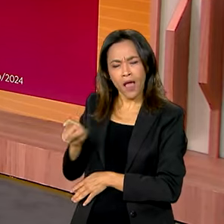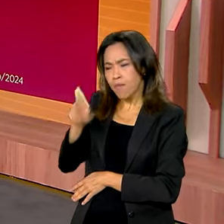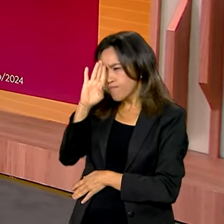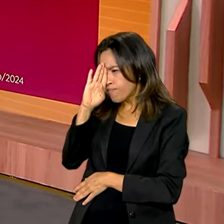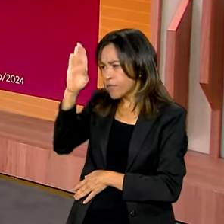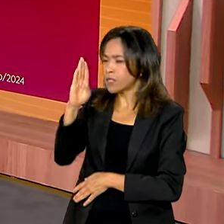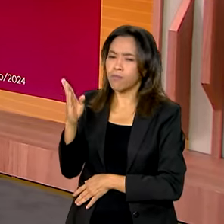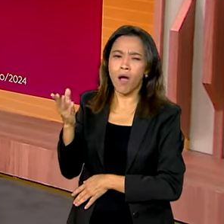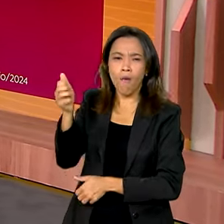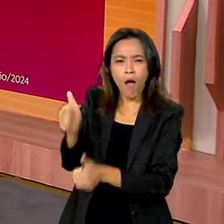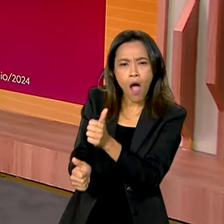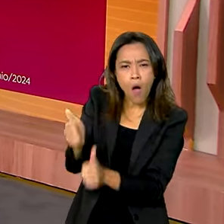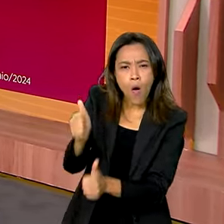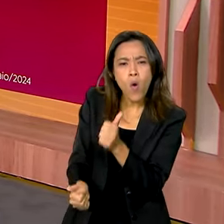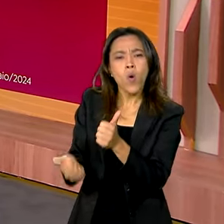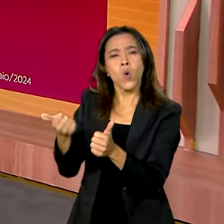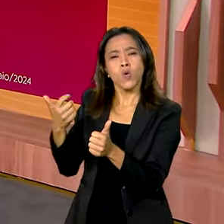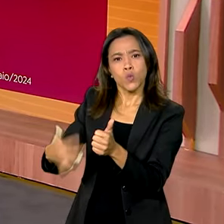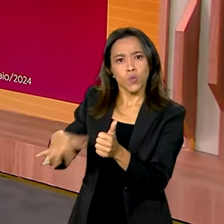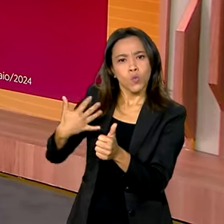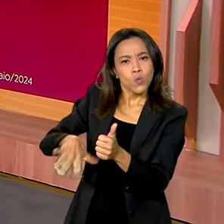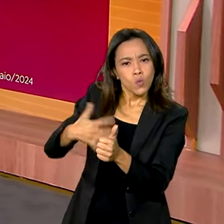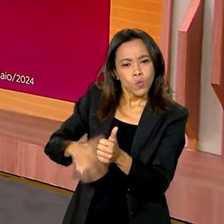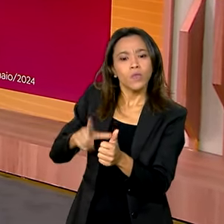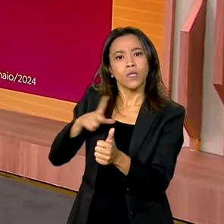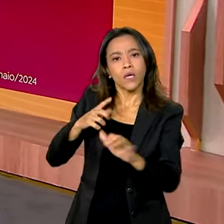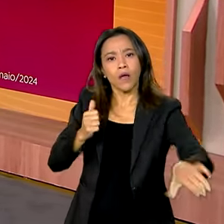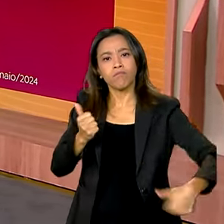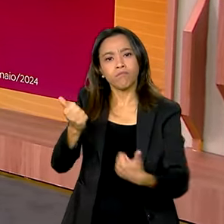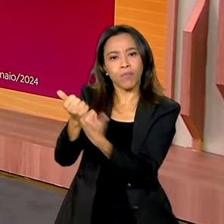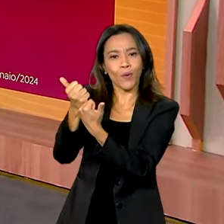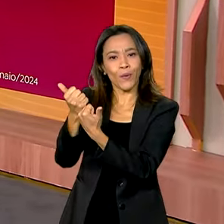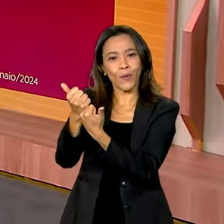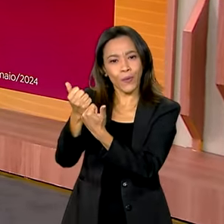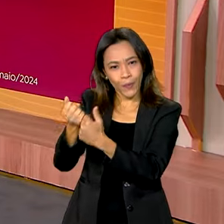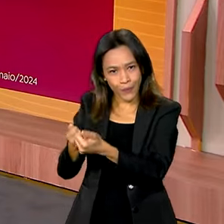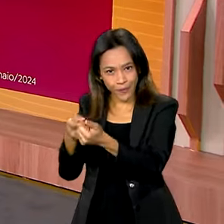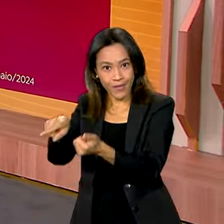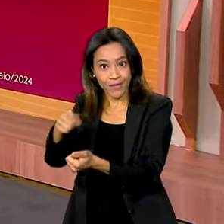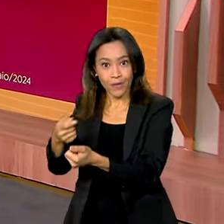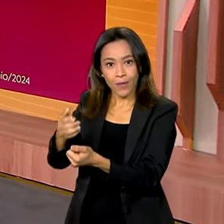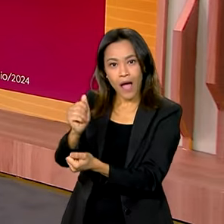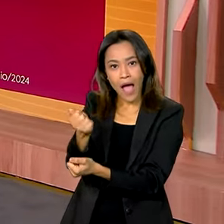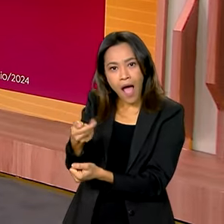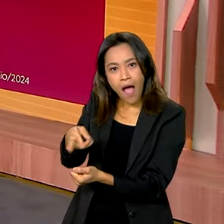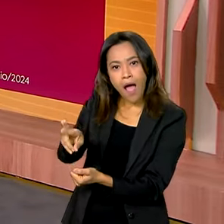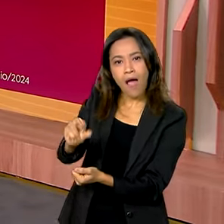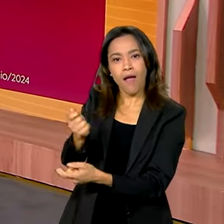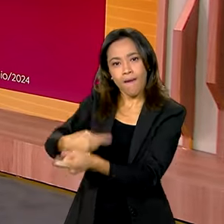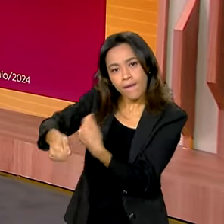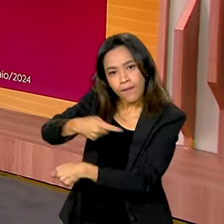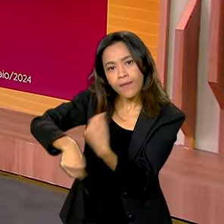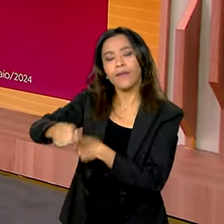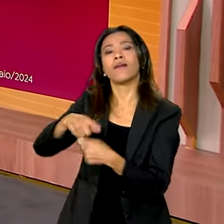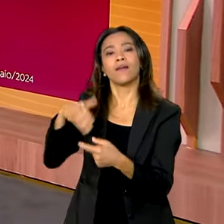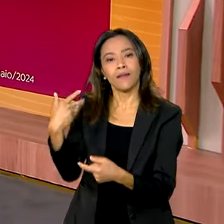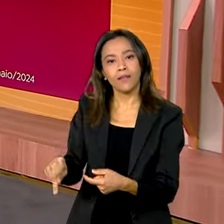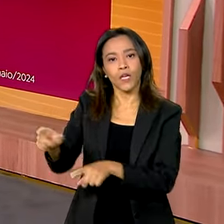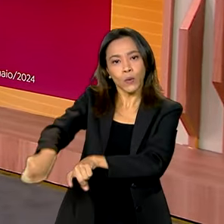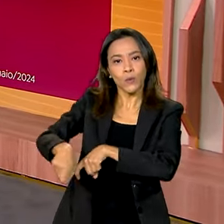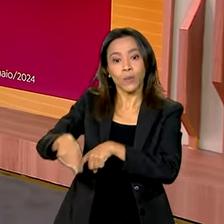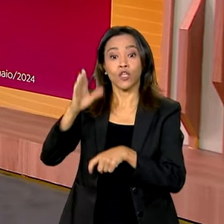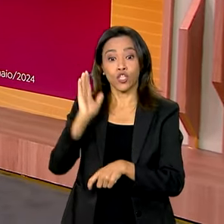arroz de Tocantins. E ele recebe um apoio significativo do agronegócio para a agricultura. Este ano já foram assinados